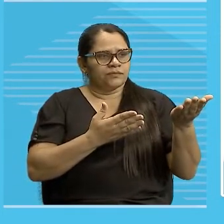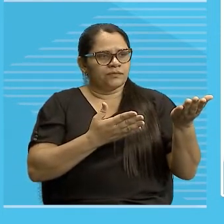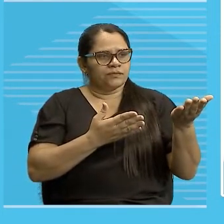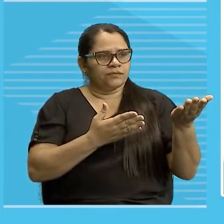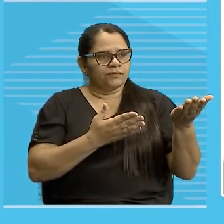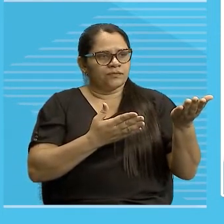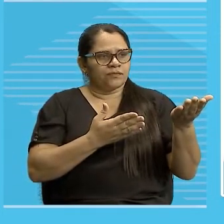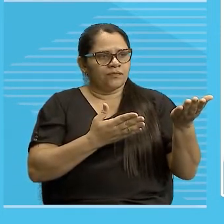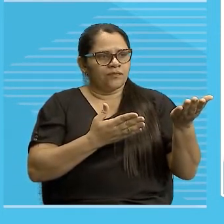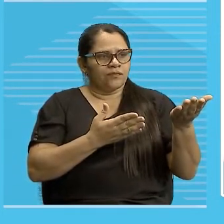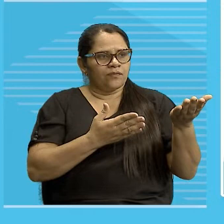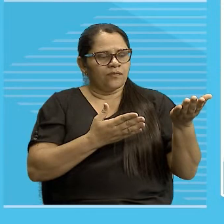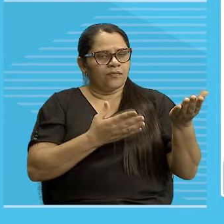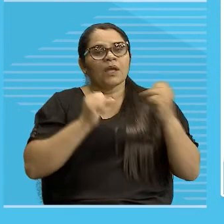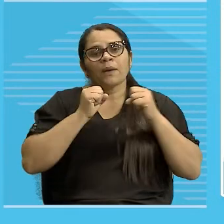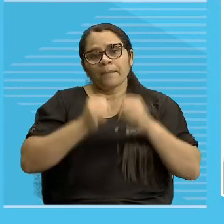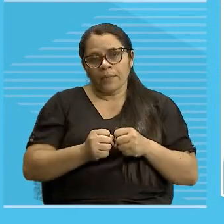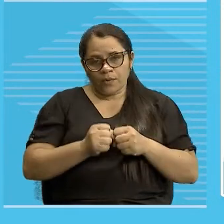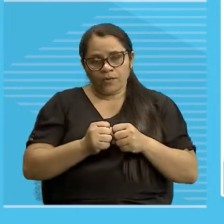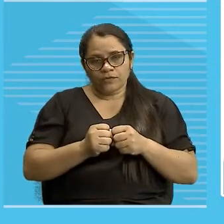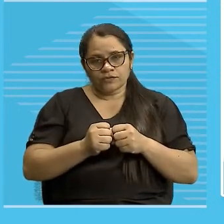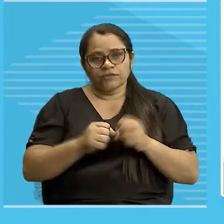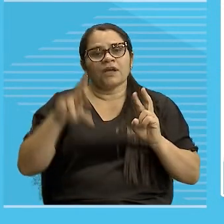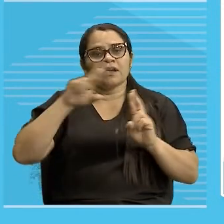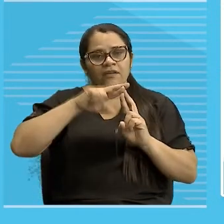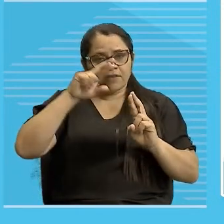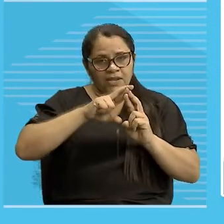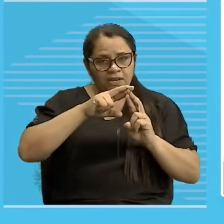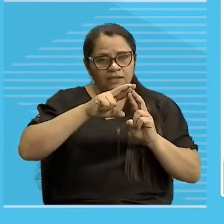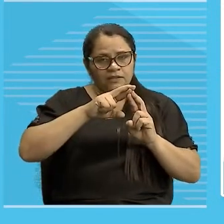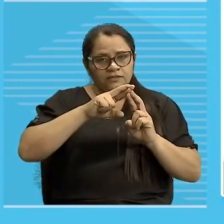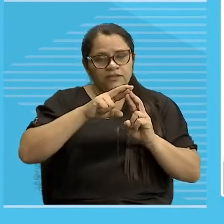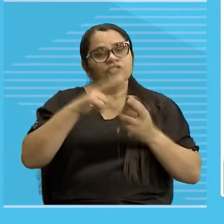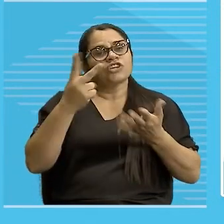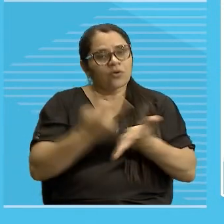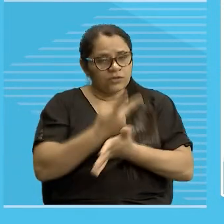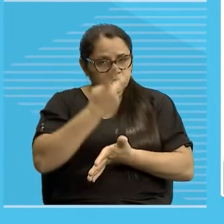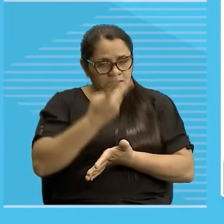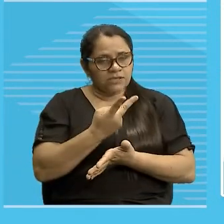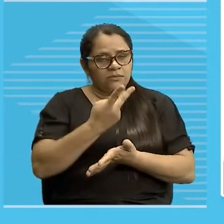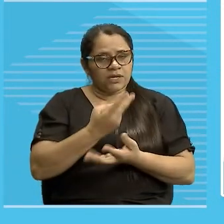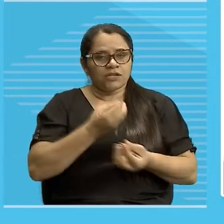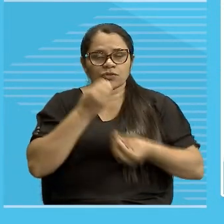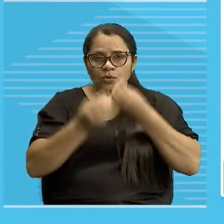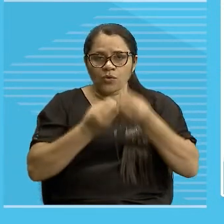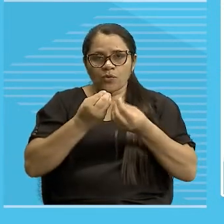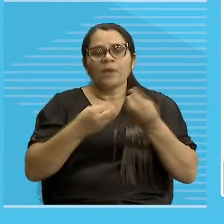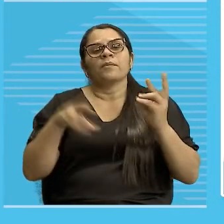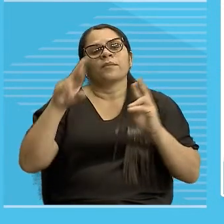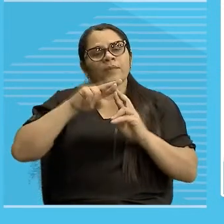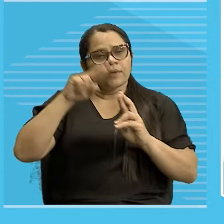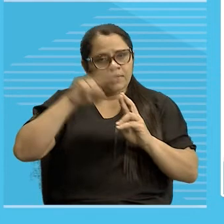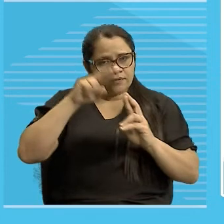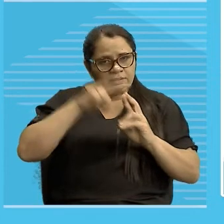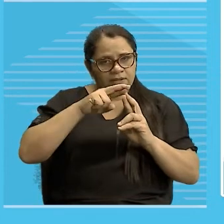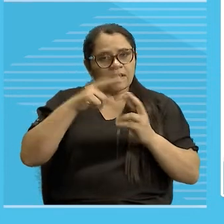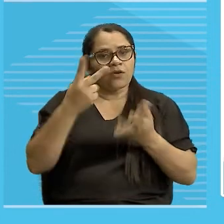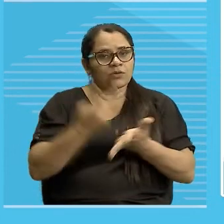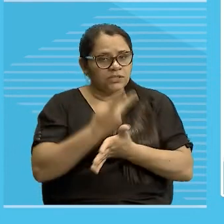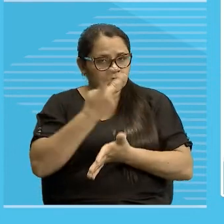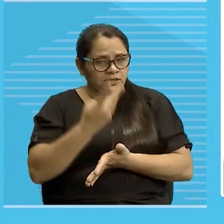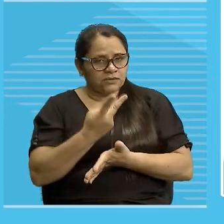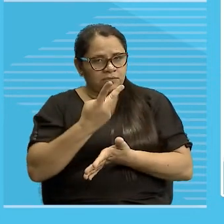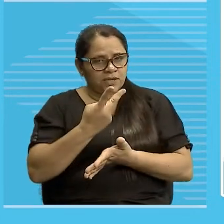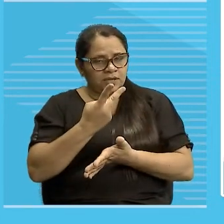Você também pode chamar essa referência de situacional, que ela vai se referir à situação, tá?